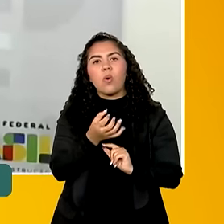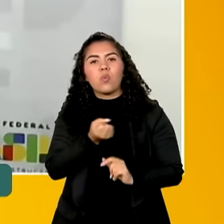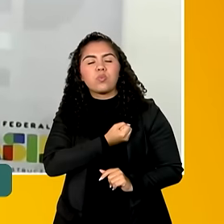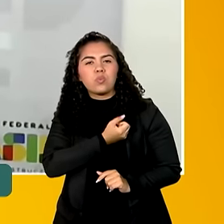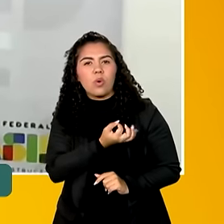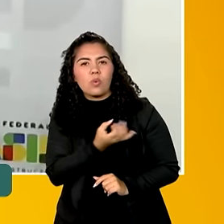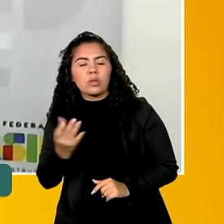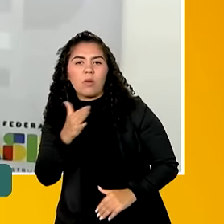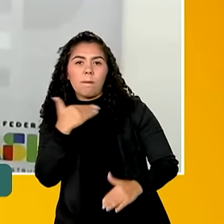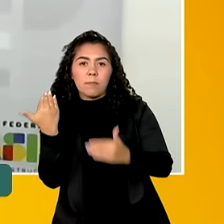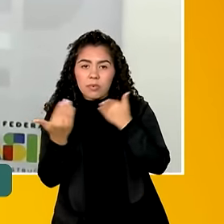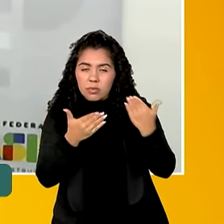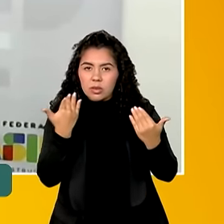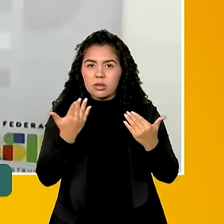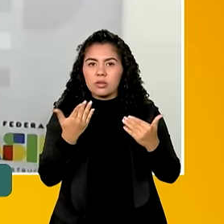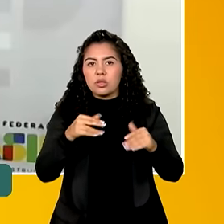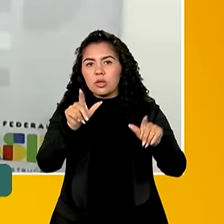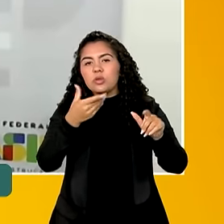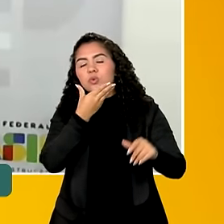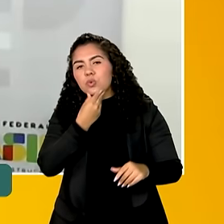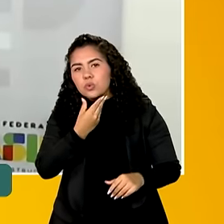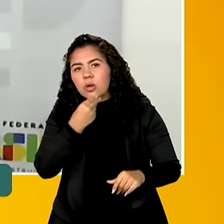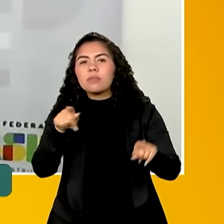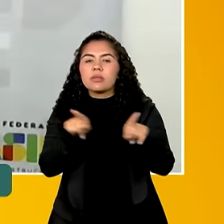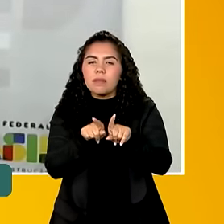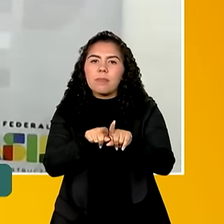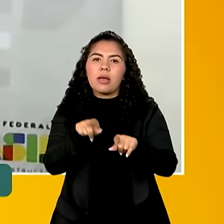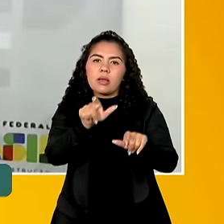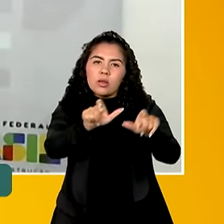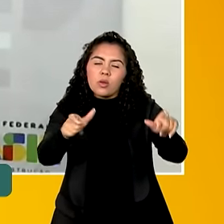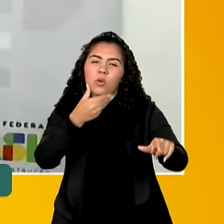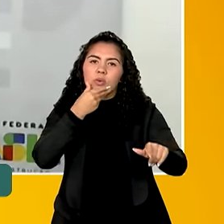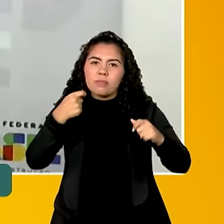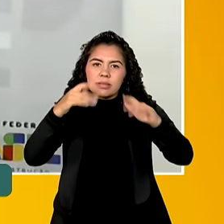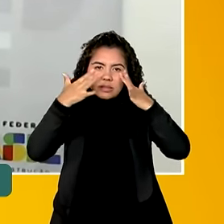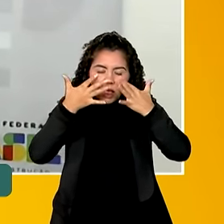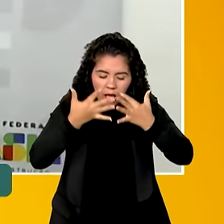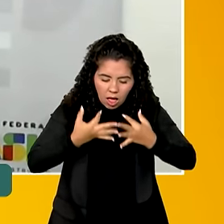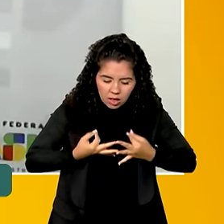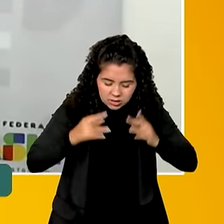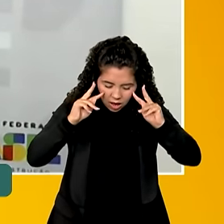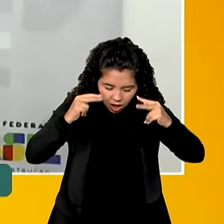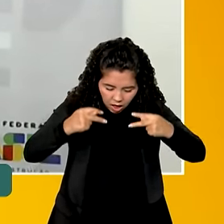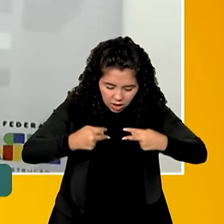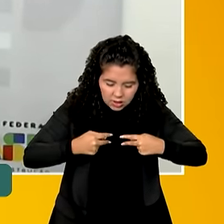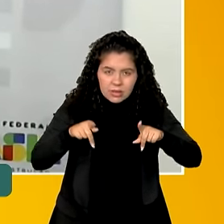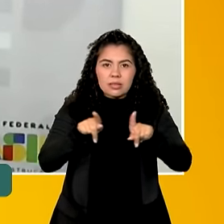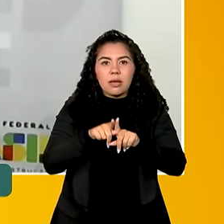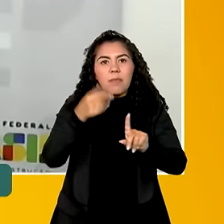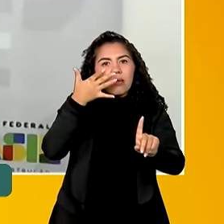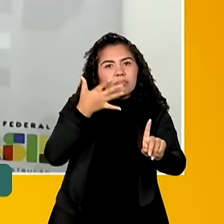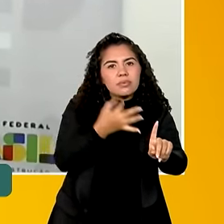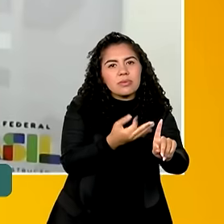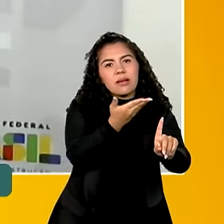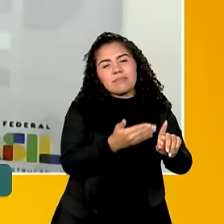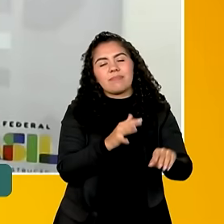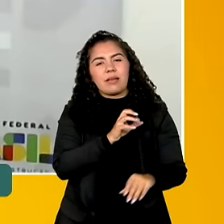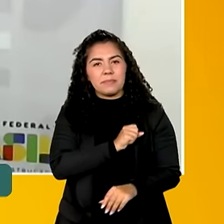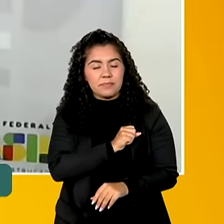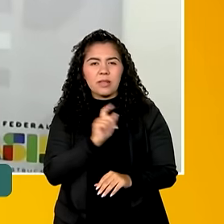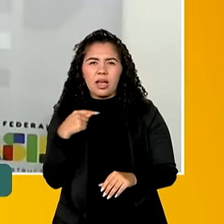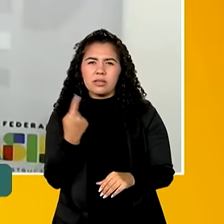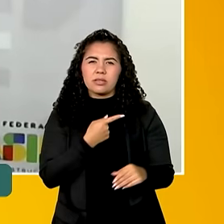masculina, quanto convidando os homens para cuidarem de si e cuidarem de quem eles amam. A gente percebe,